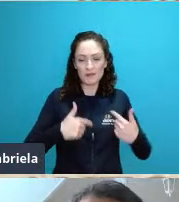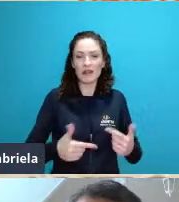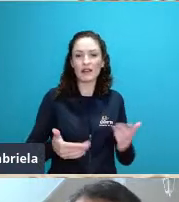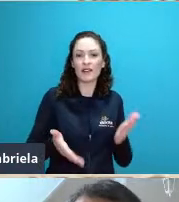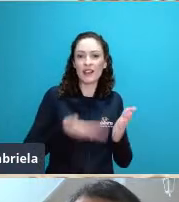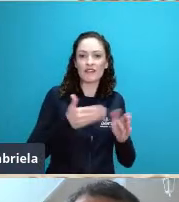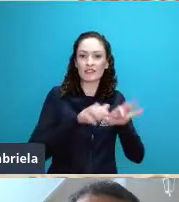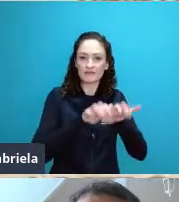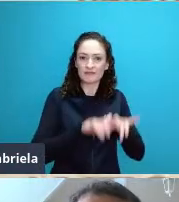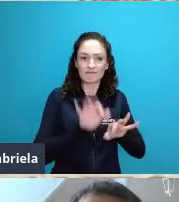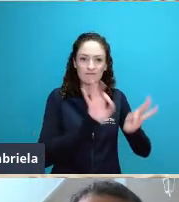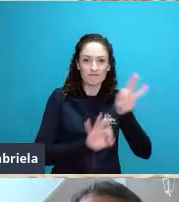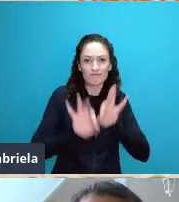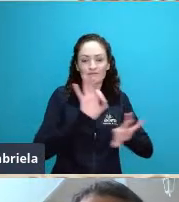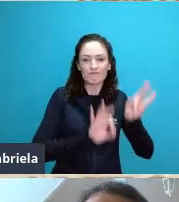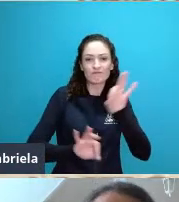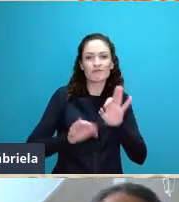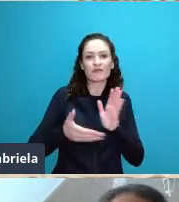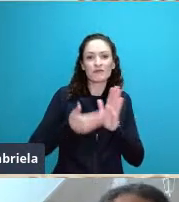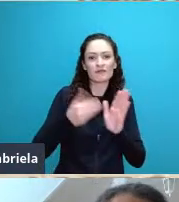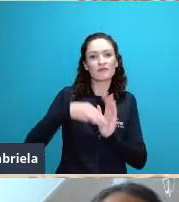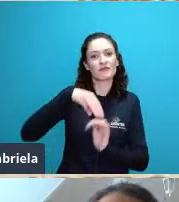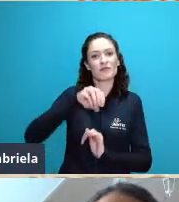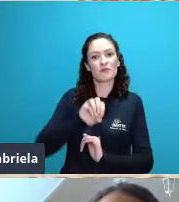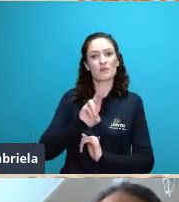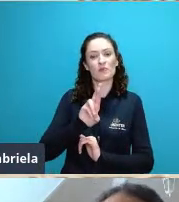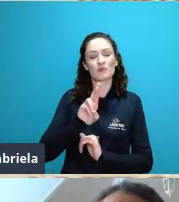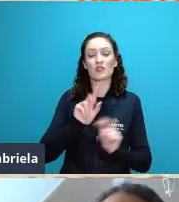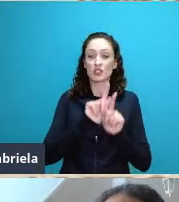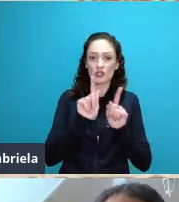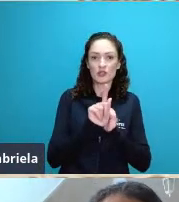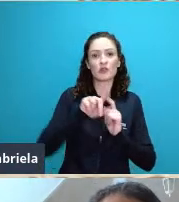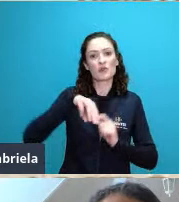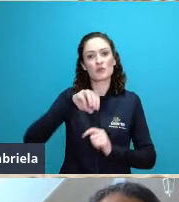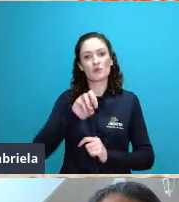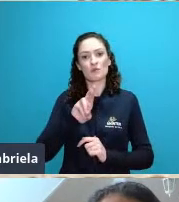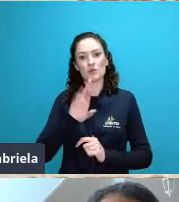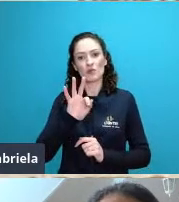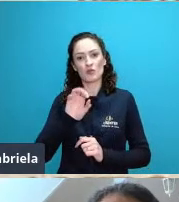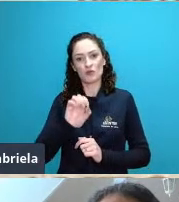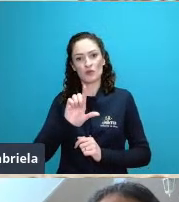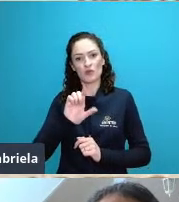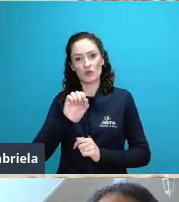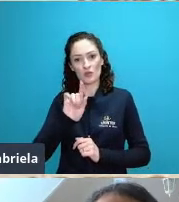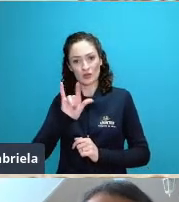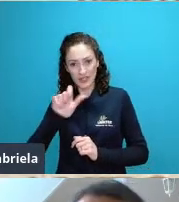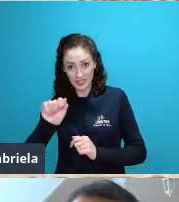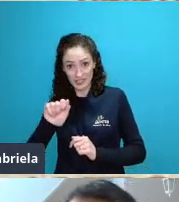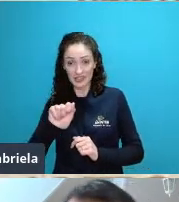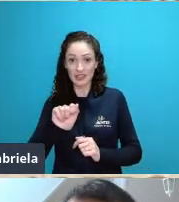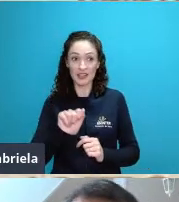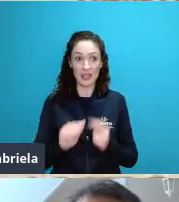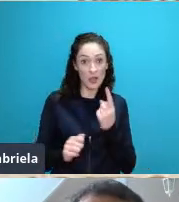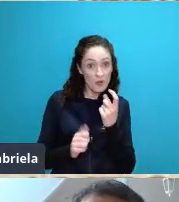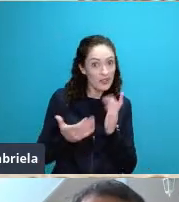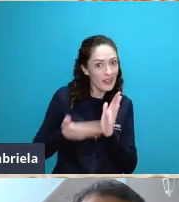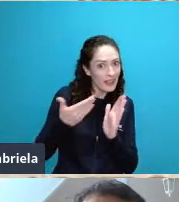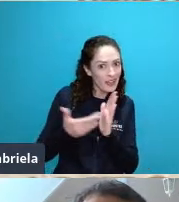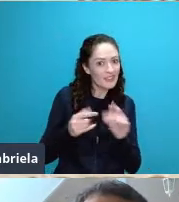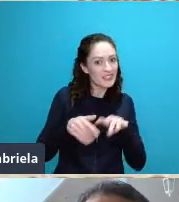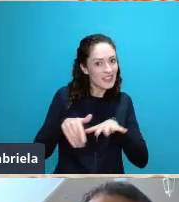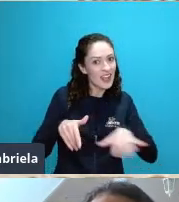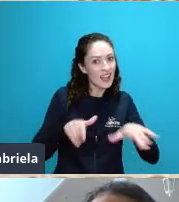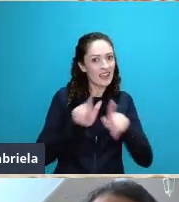a maior revista a única revista especializada em geomorfologia que nós temos no Brasil uma das maiores na área da